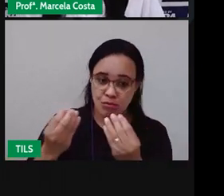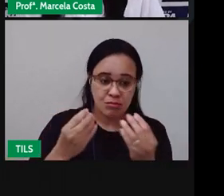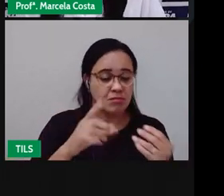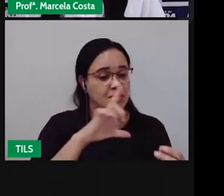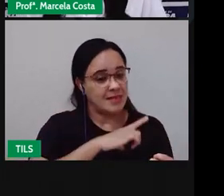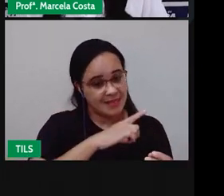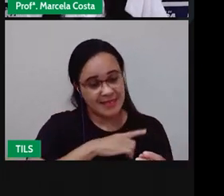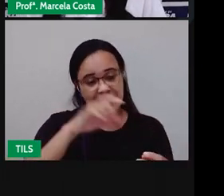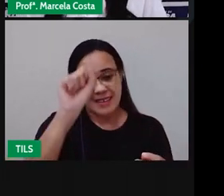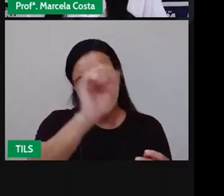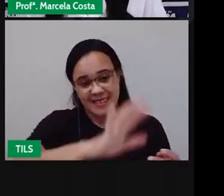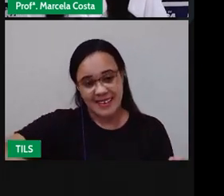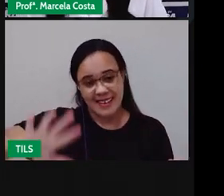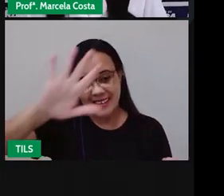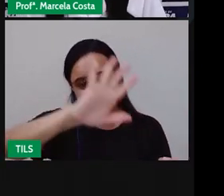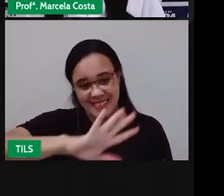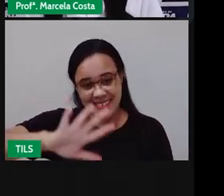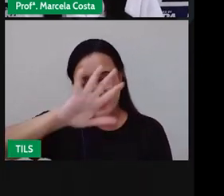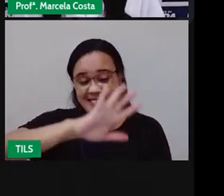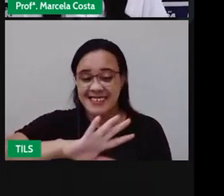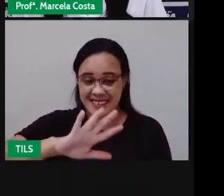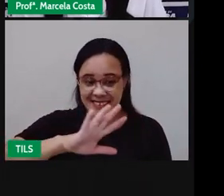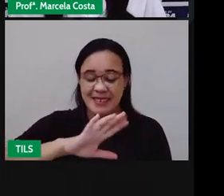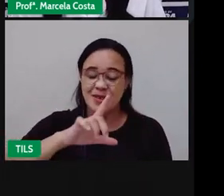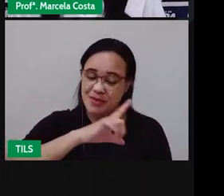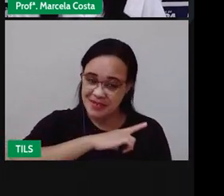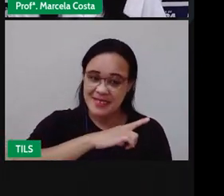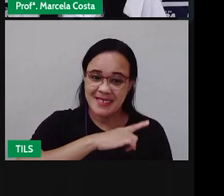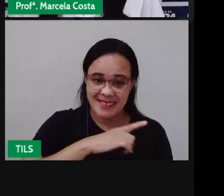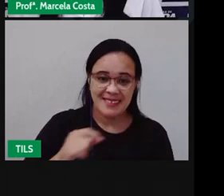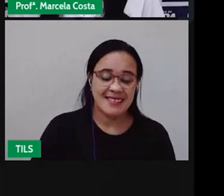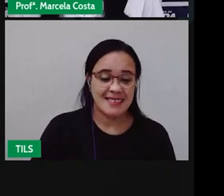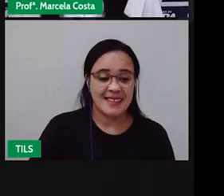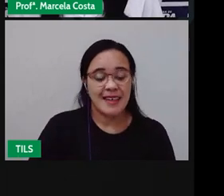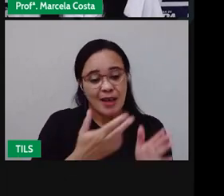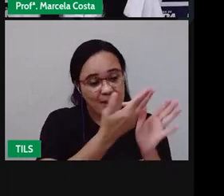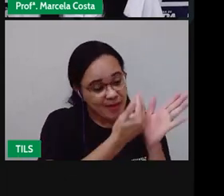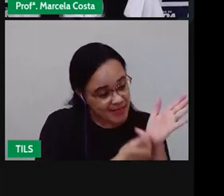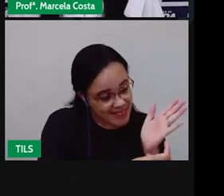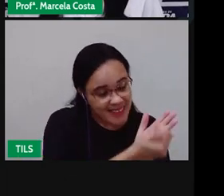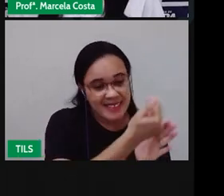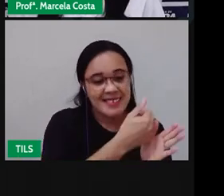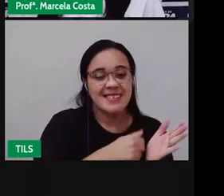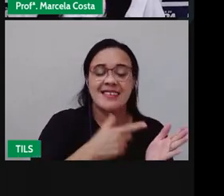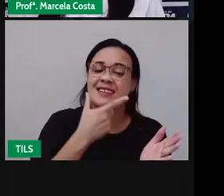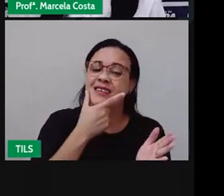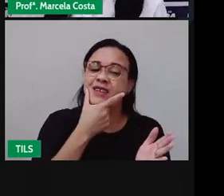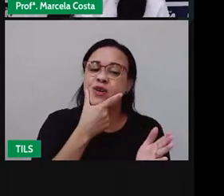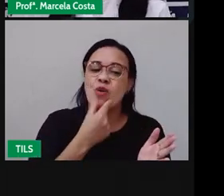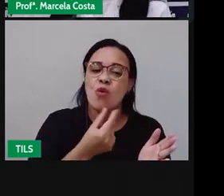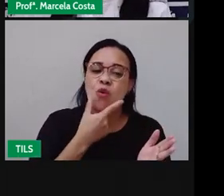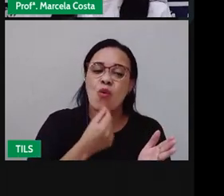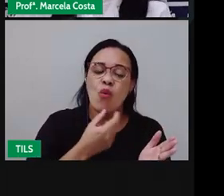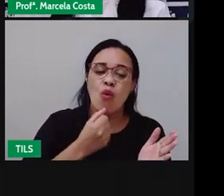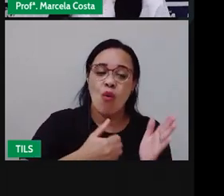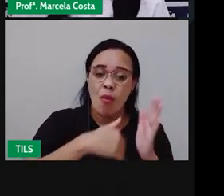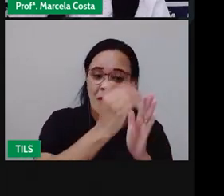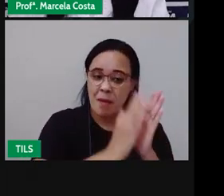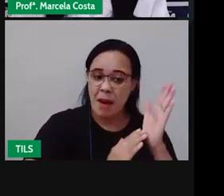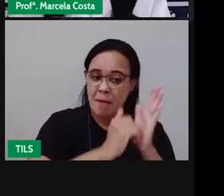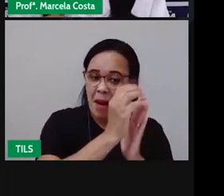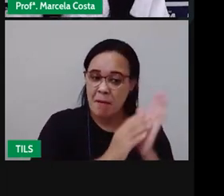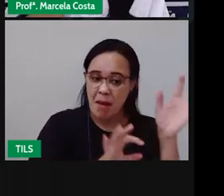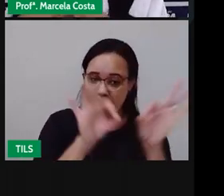nordeste Que elas estão presentes Em obras de arte De Ivan Cruz Ivan Cruz é um artista plástico